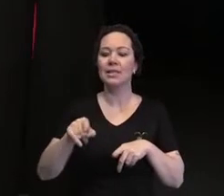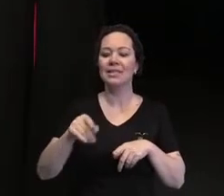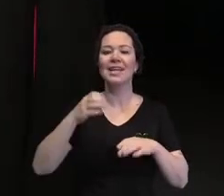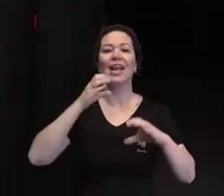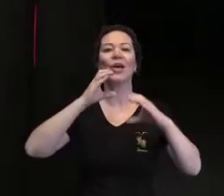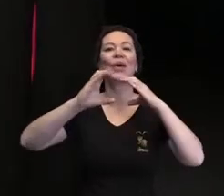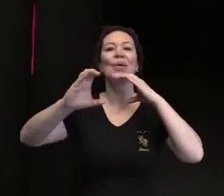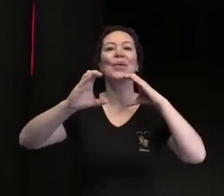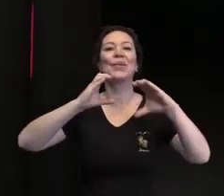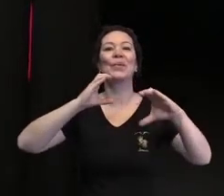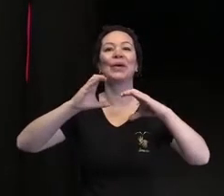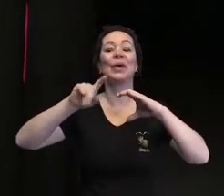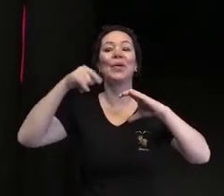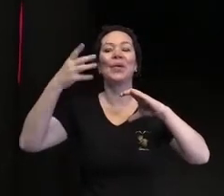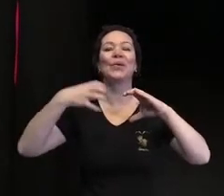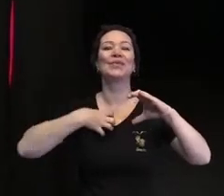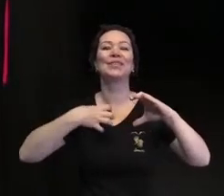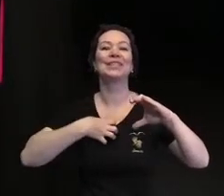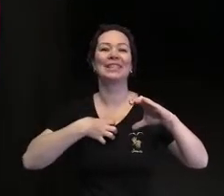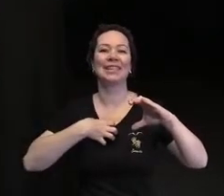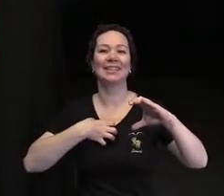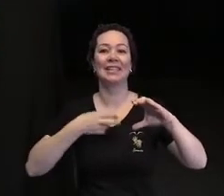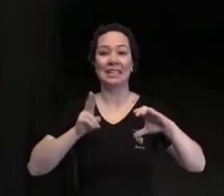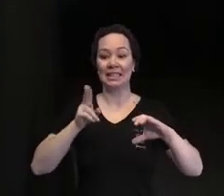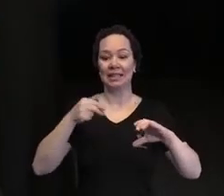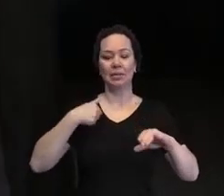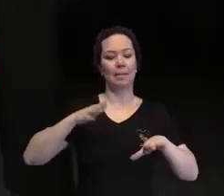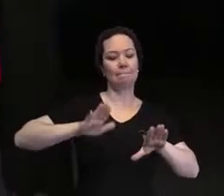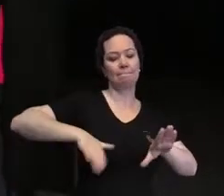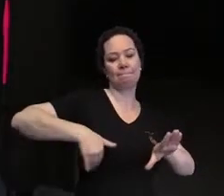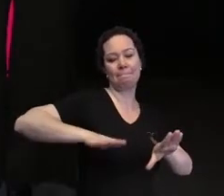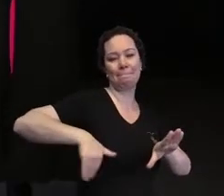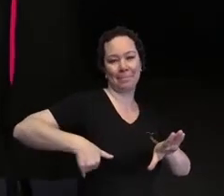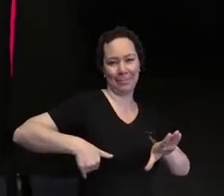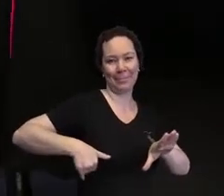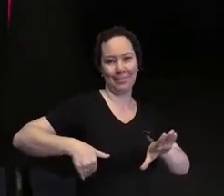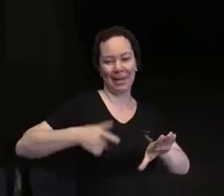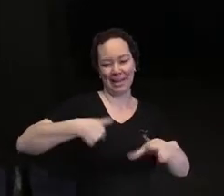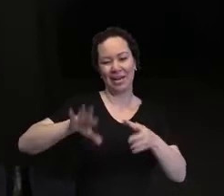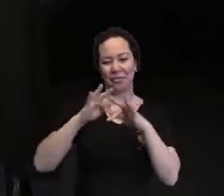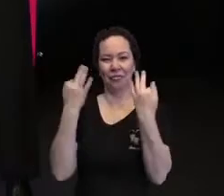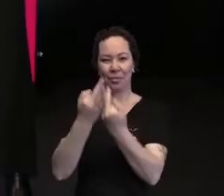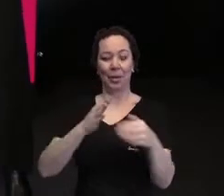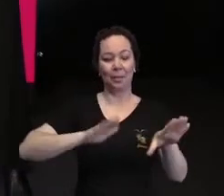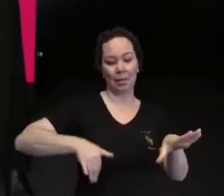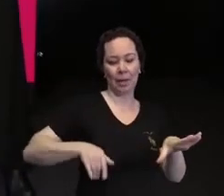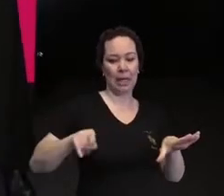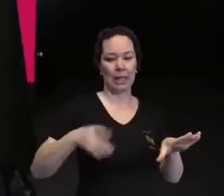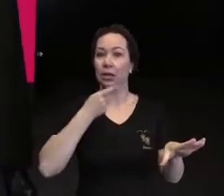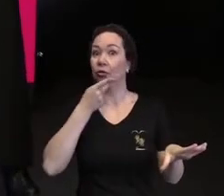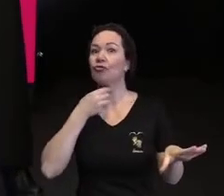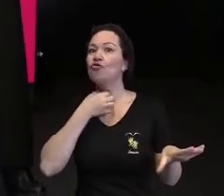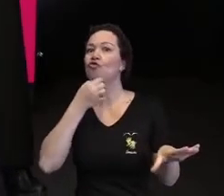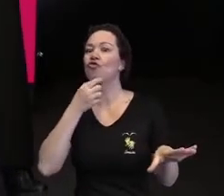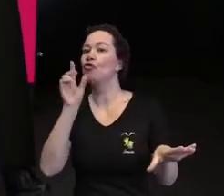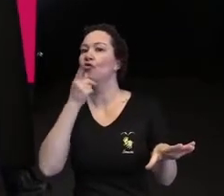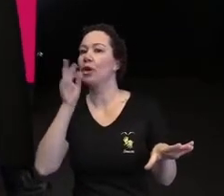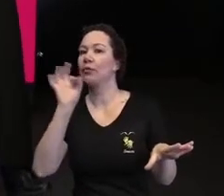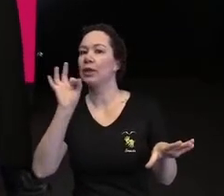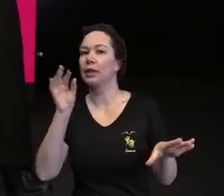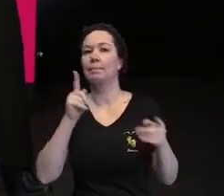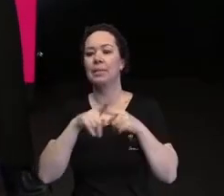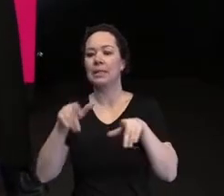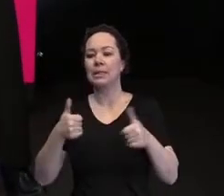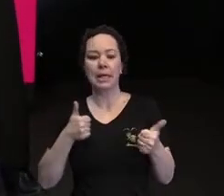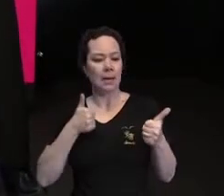como ninguém. Rafael, todas as vezes que a gente ia para a praia, ele, sem falar uma palavra, ele estava perto de